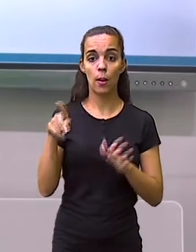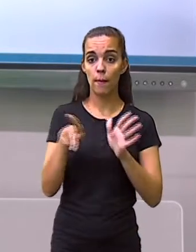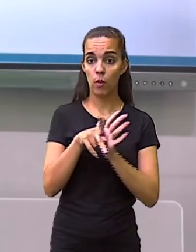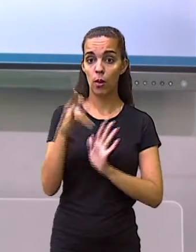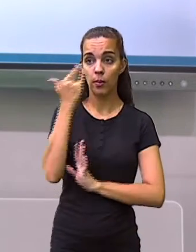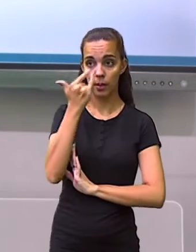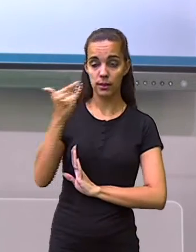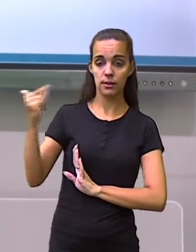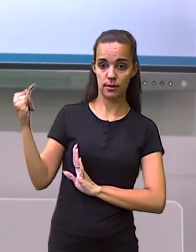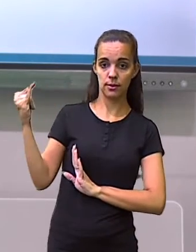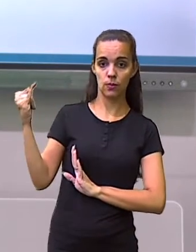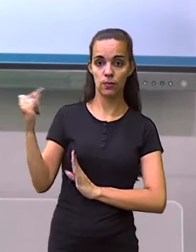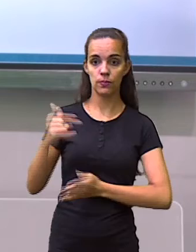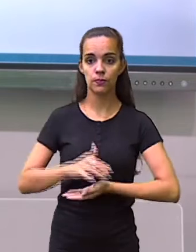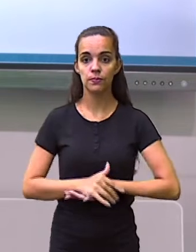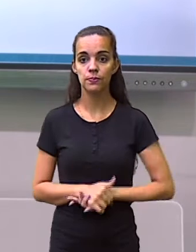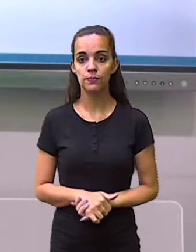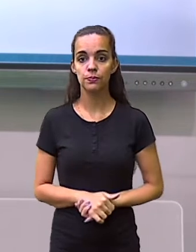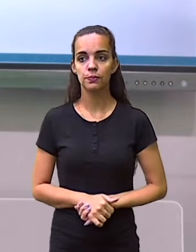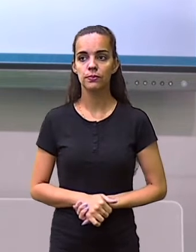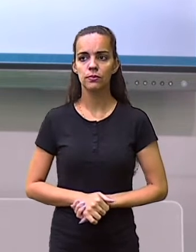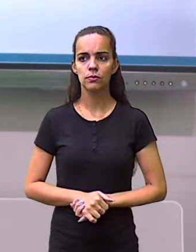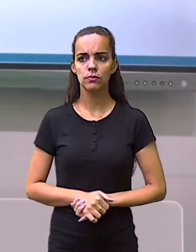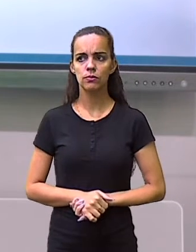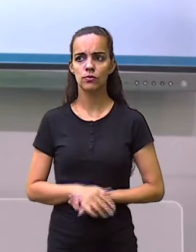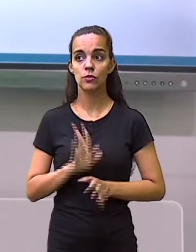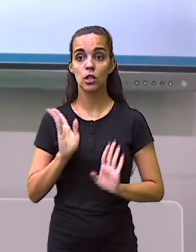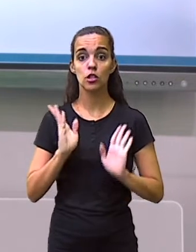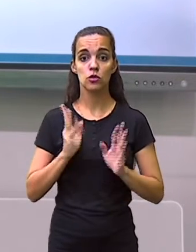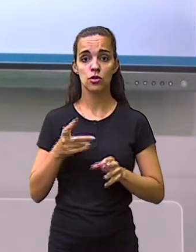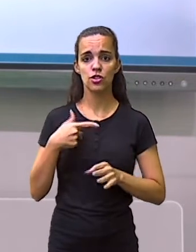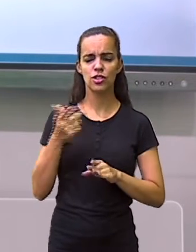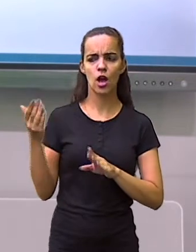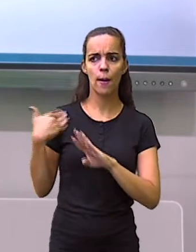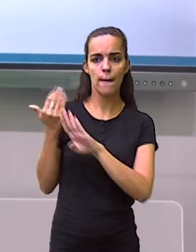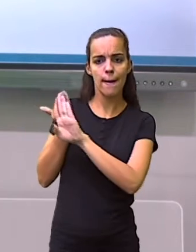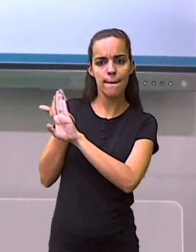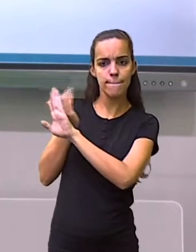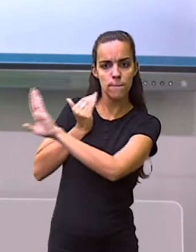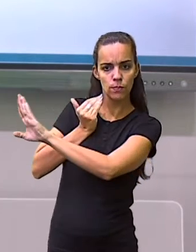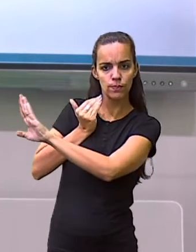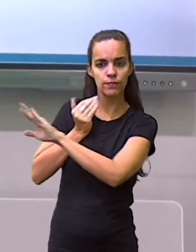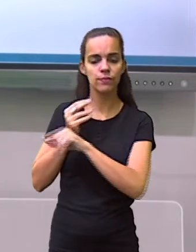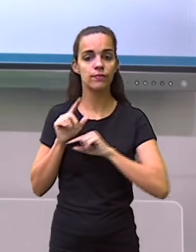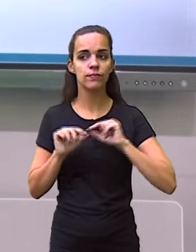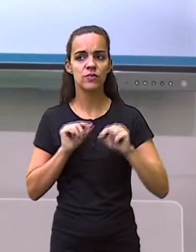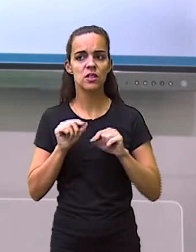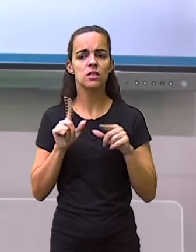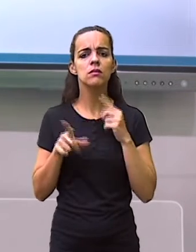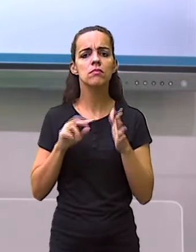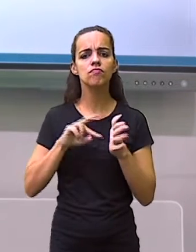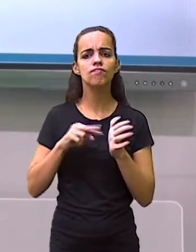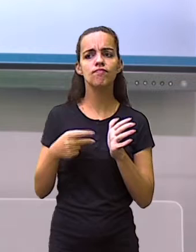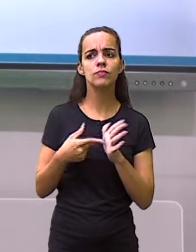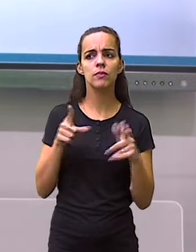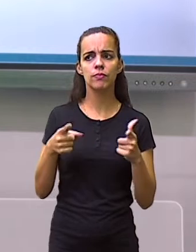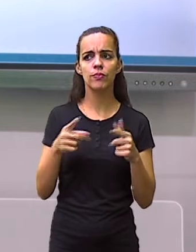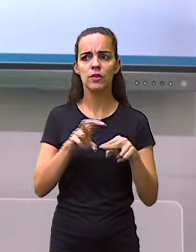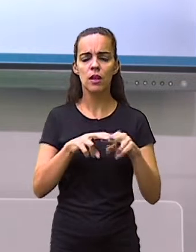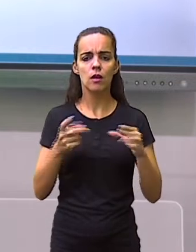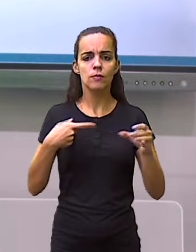fatores de atração. Já os fatores de repulsão estão